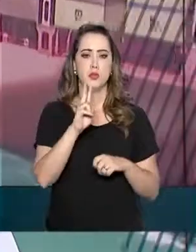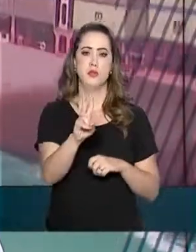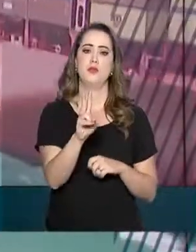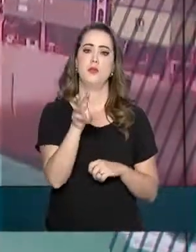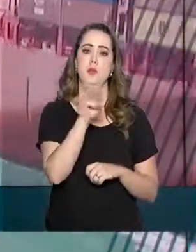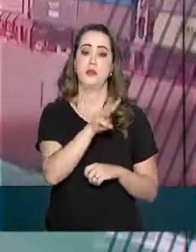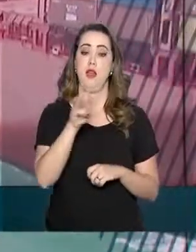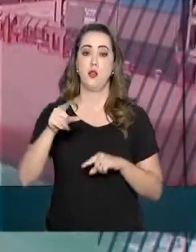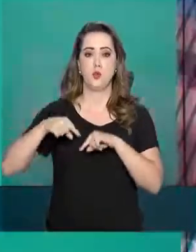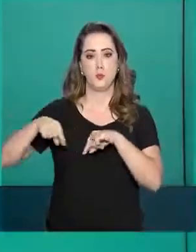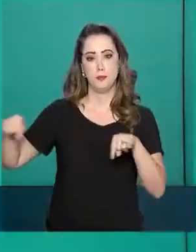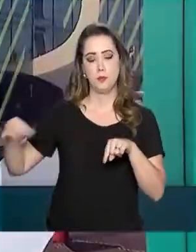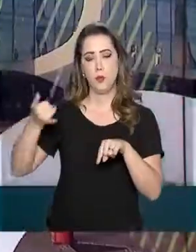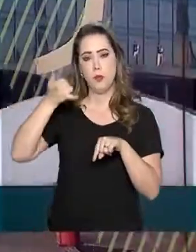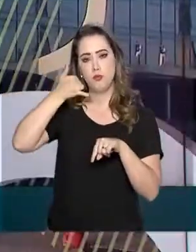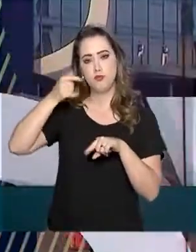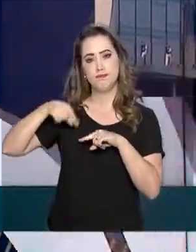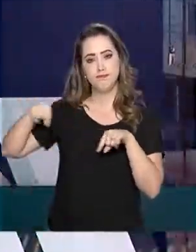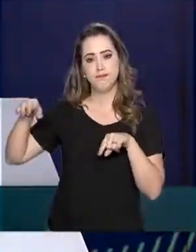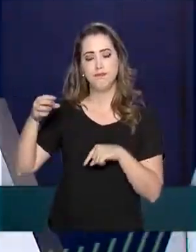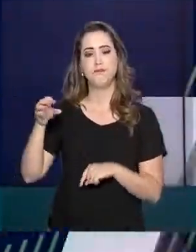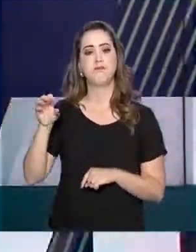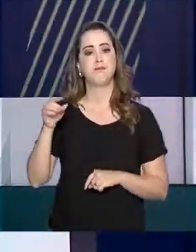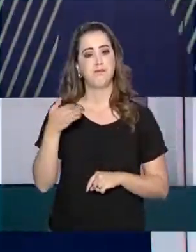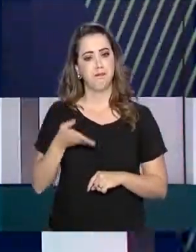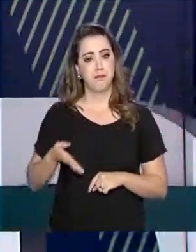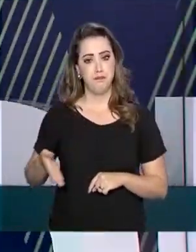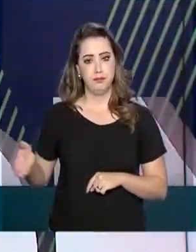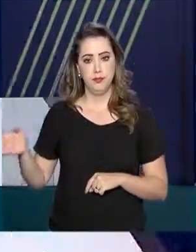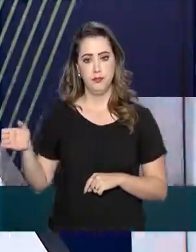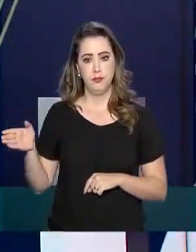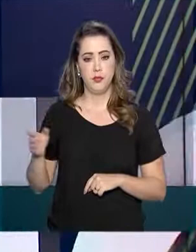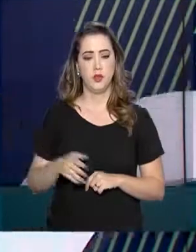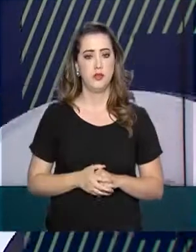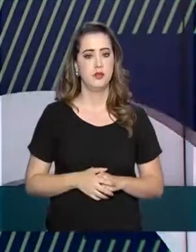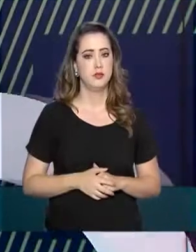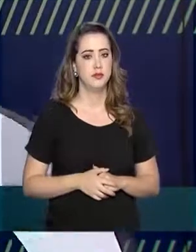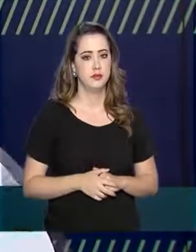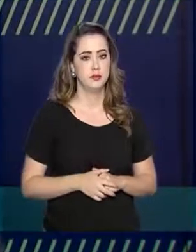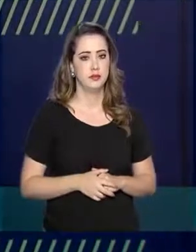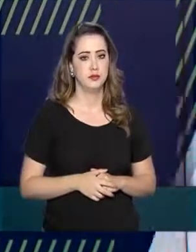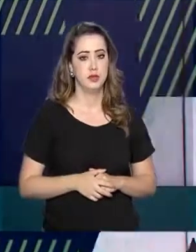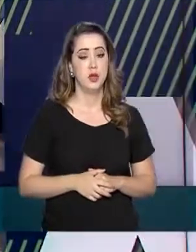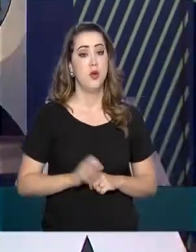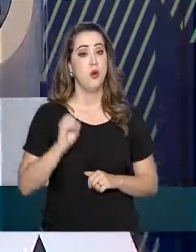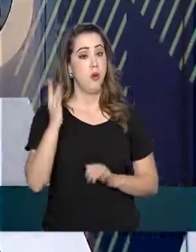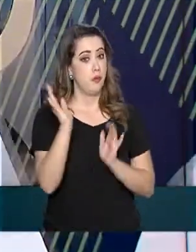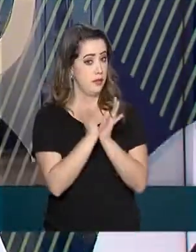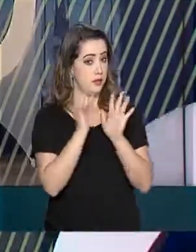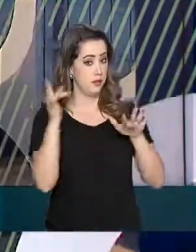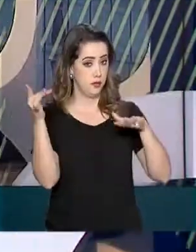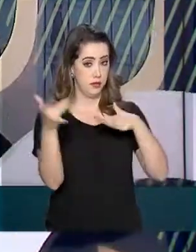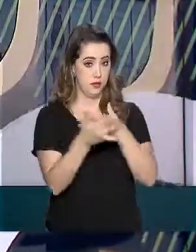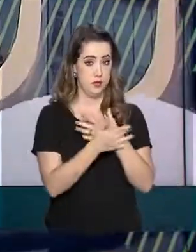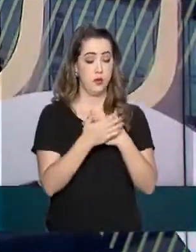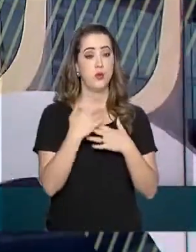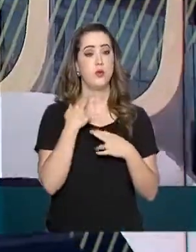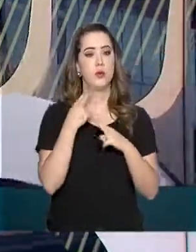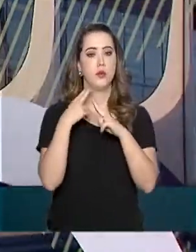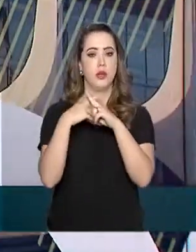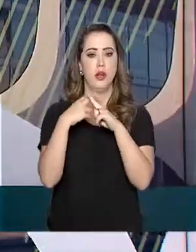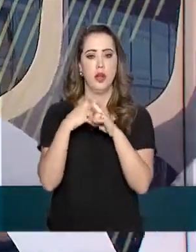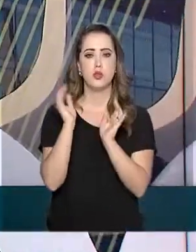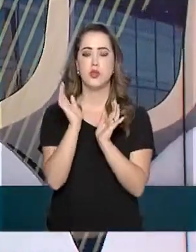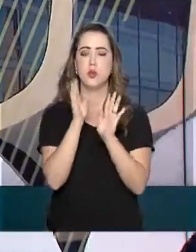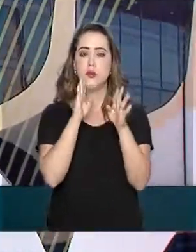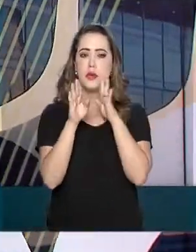site da Caixa, por telefone pelo 0800-726-8068 ou pelas redes sociais da Caixa,